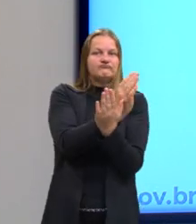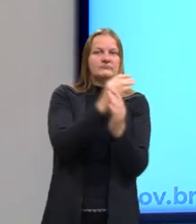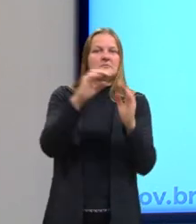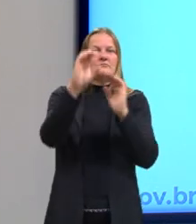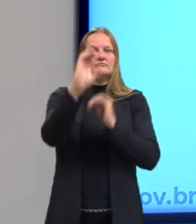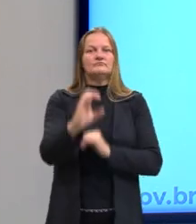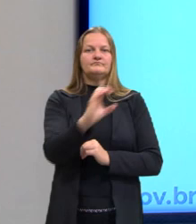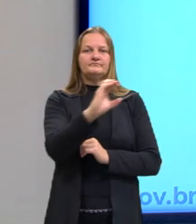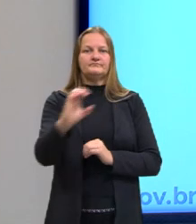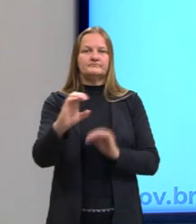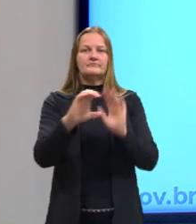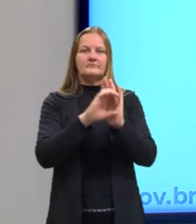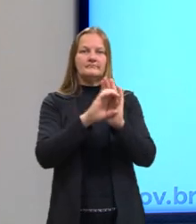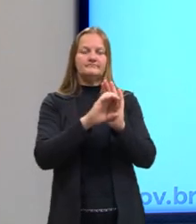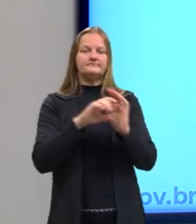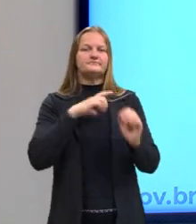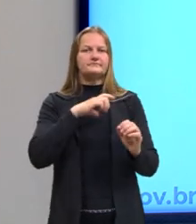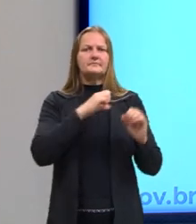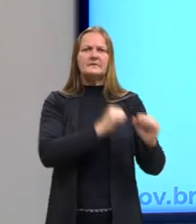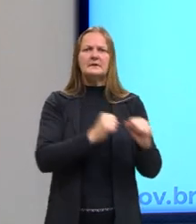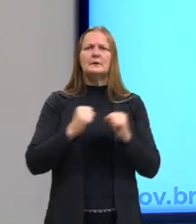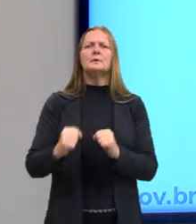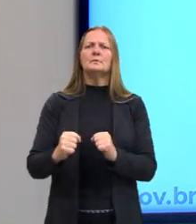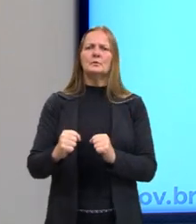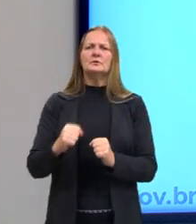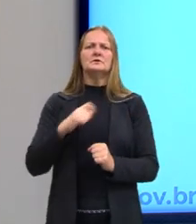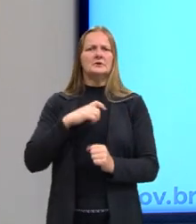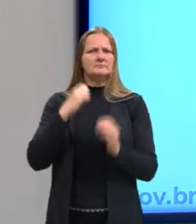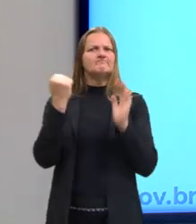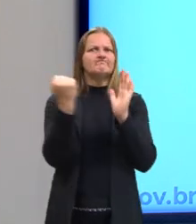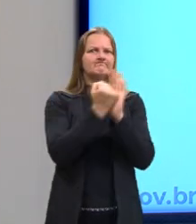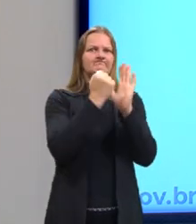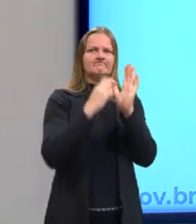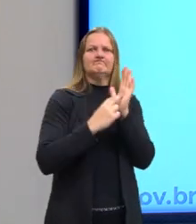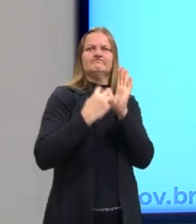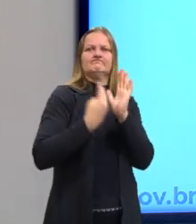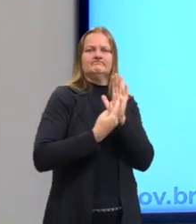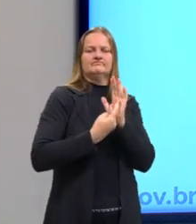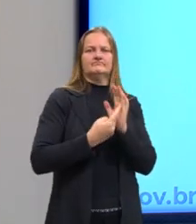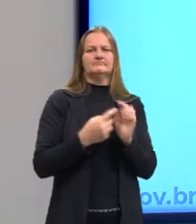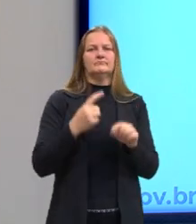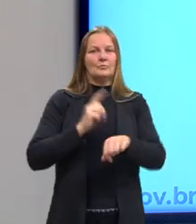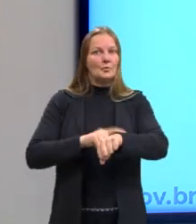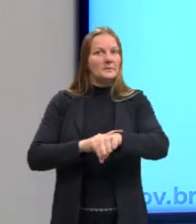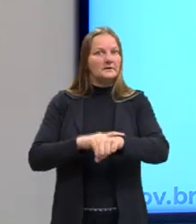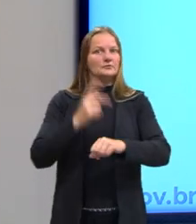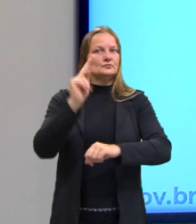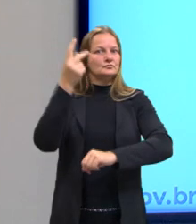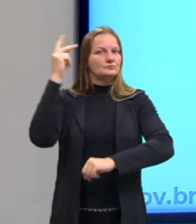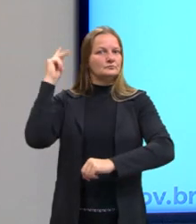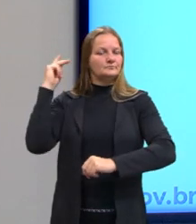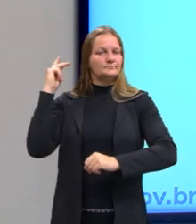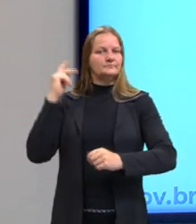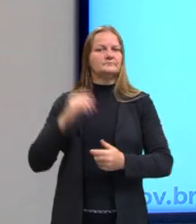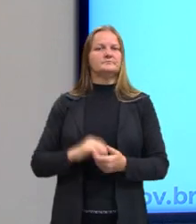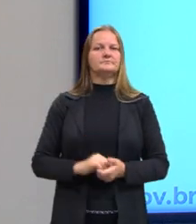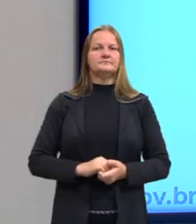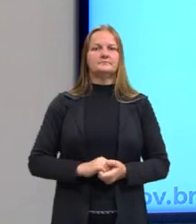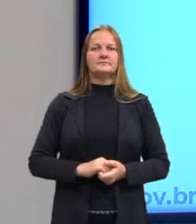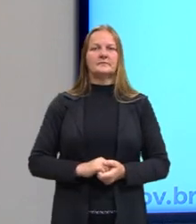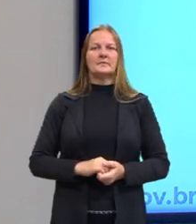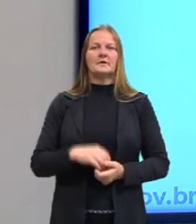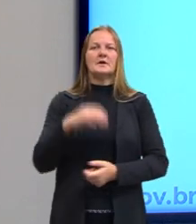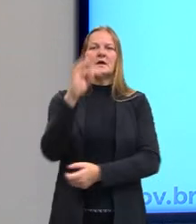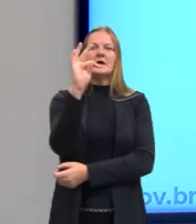católica, ela tem um poder bastante significativo nesse momento, né? A gente tem um momento que a gente chama de